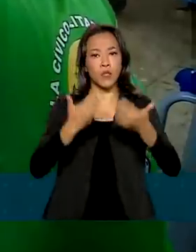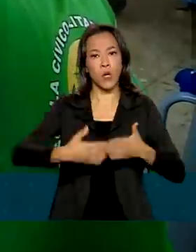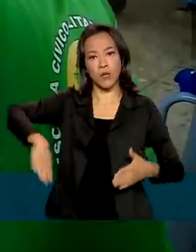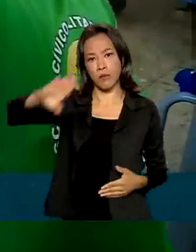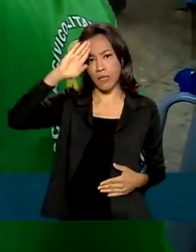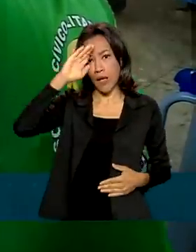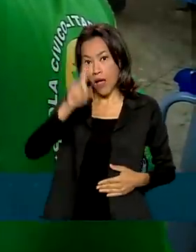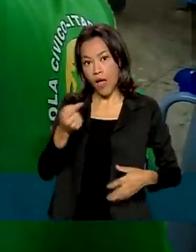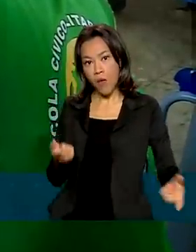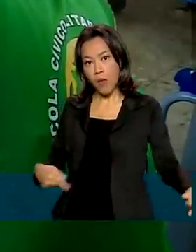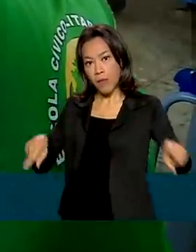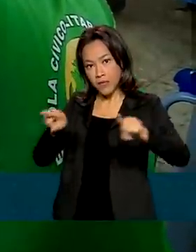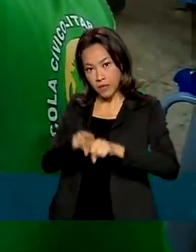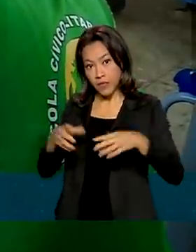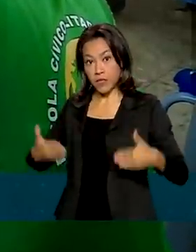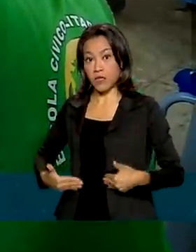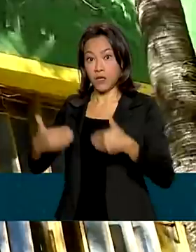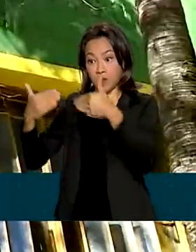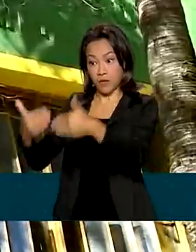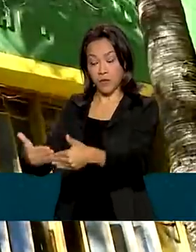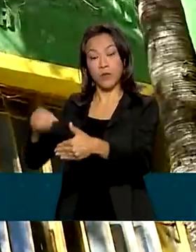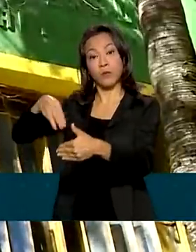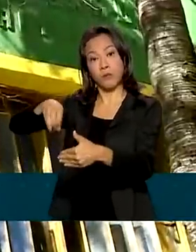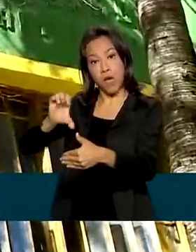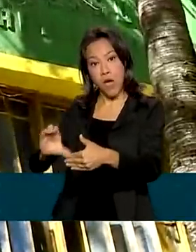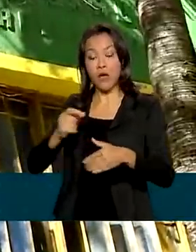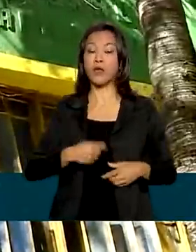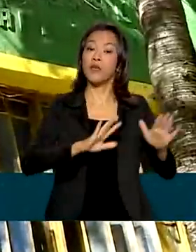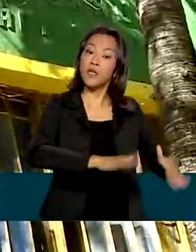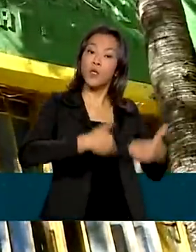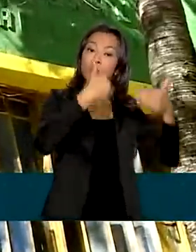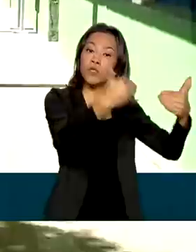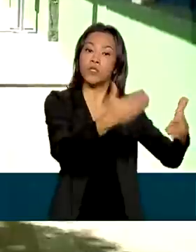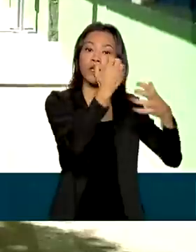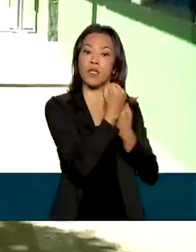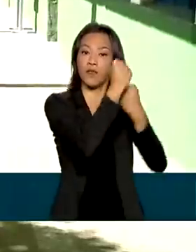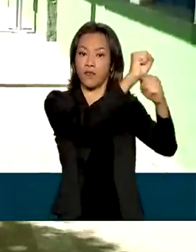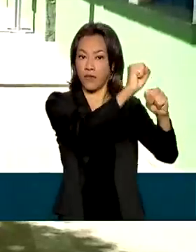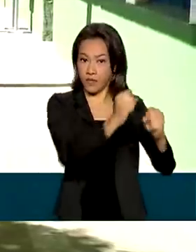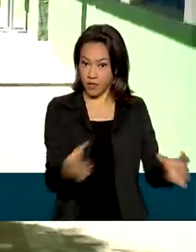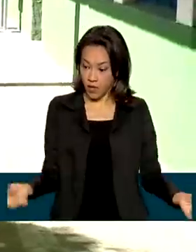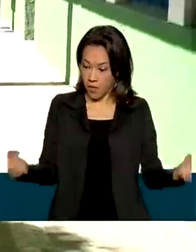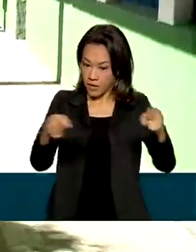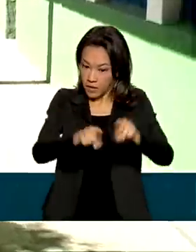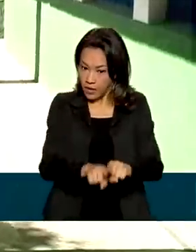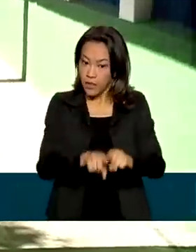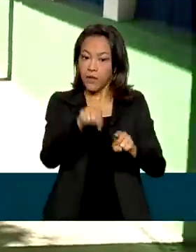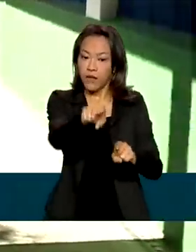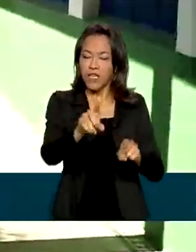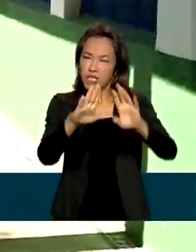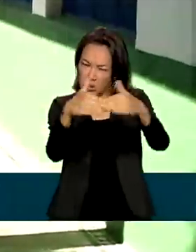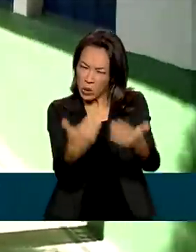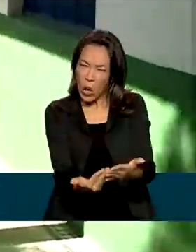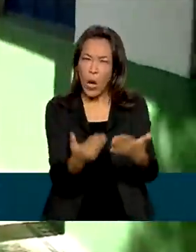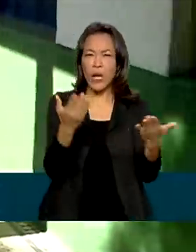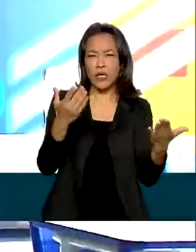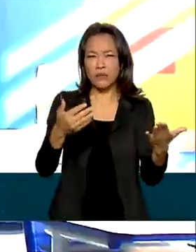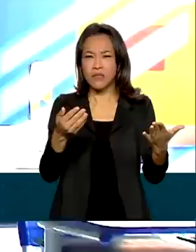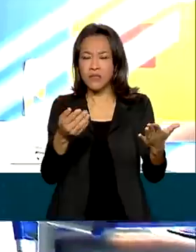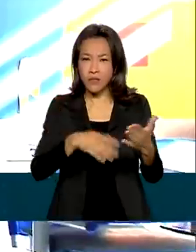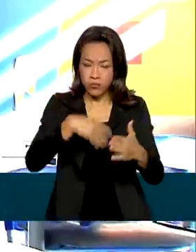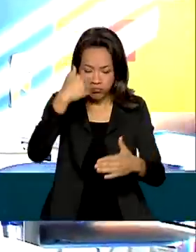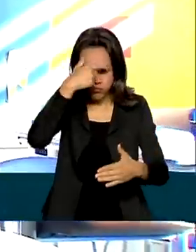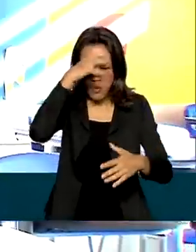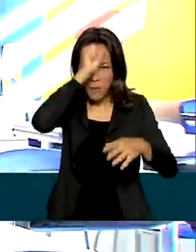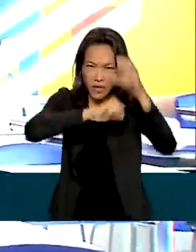entre o MEC e o Ministério da Defesa, direcionado para escolas com baixo índice de desenvolvimento da educação básica